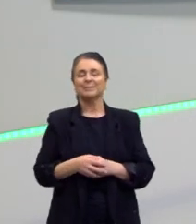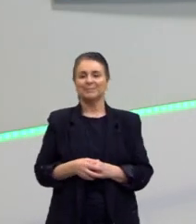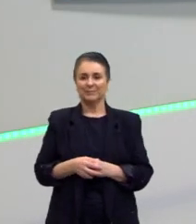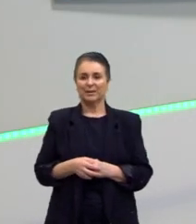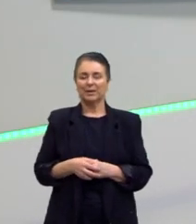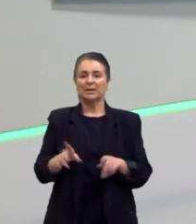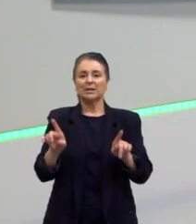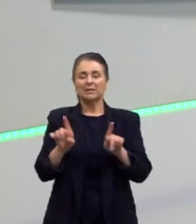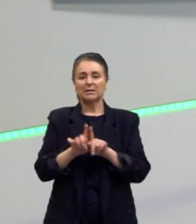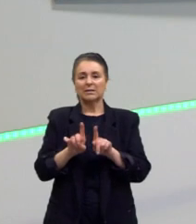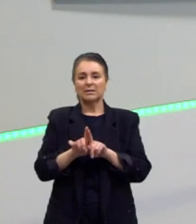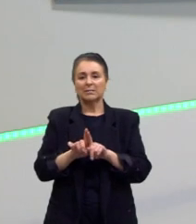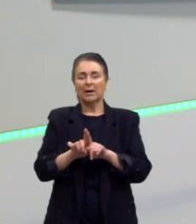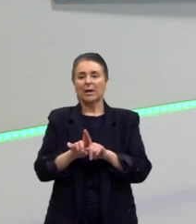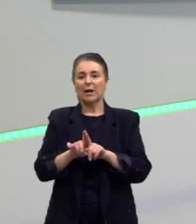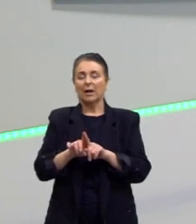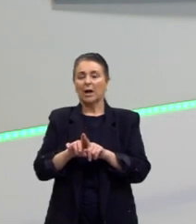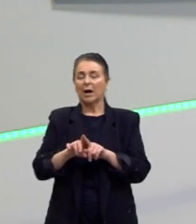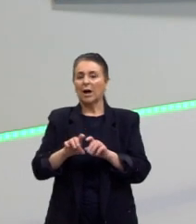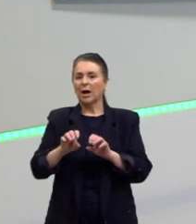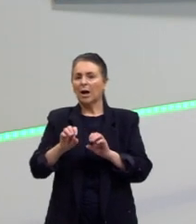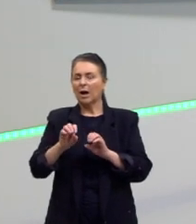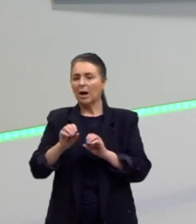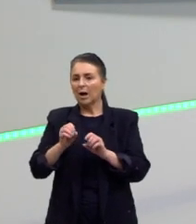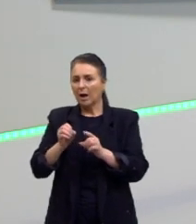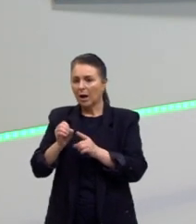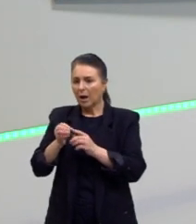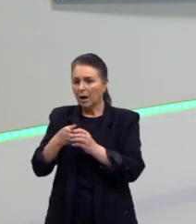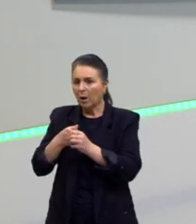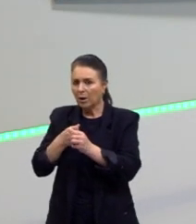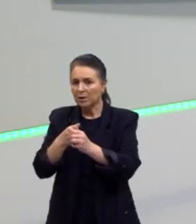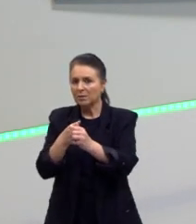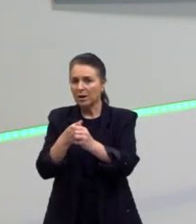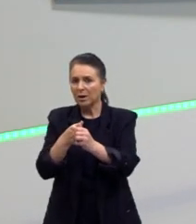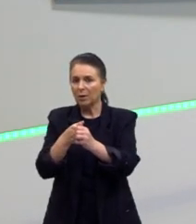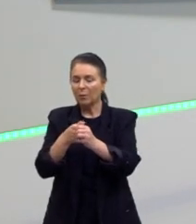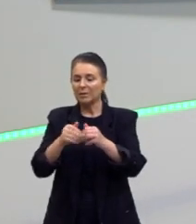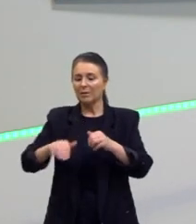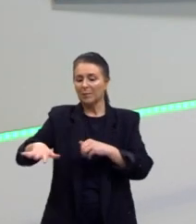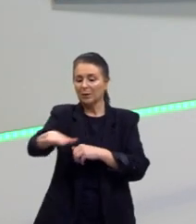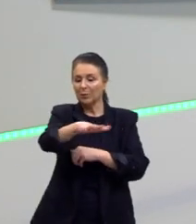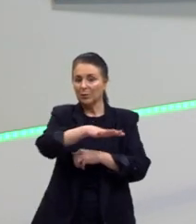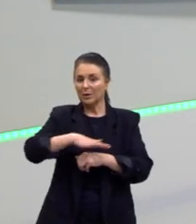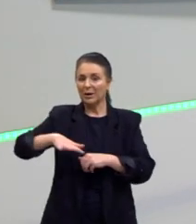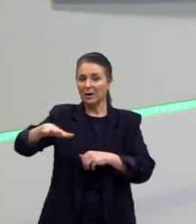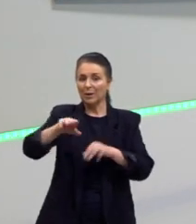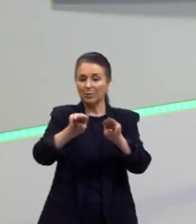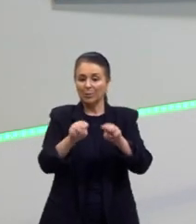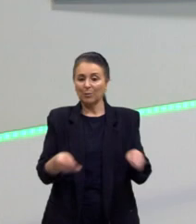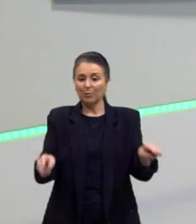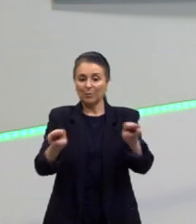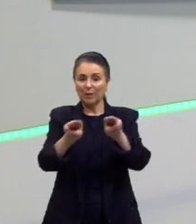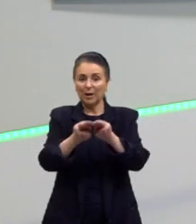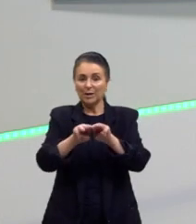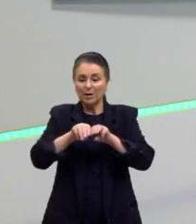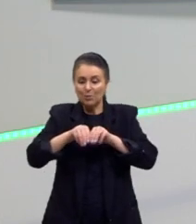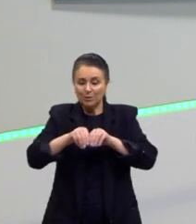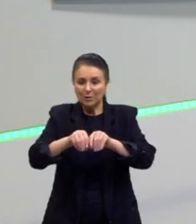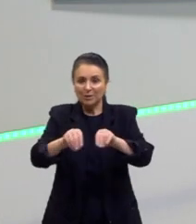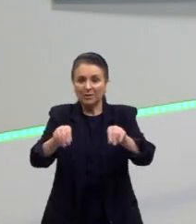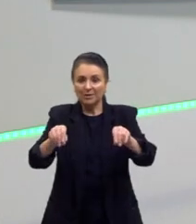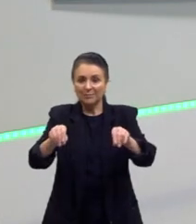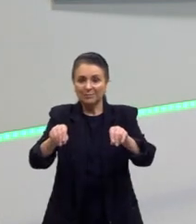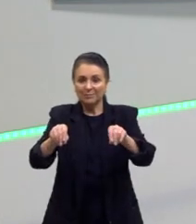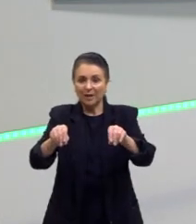E, né? Ela vai se orientar conforme o campo magnético terrestre. Ela vai obedecer, então, o campo magnético que está próximo